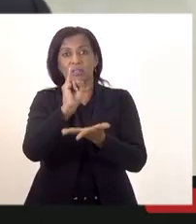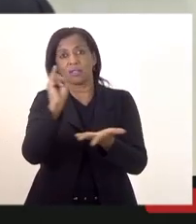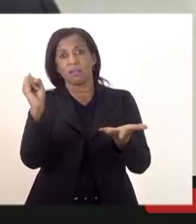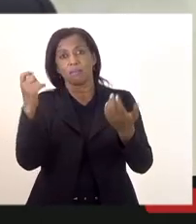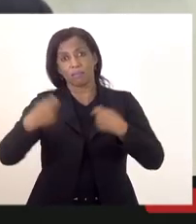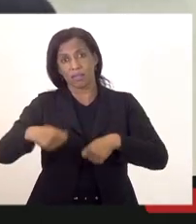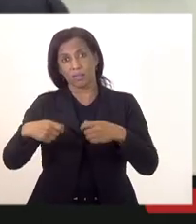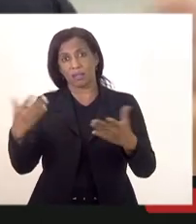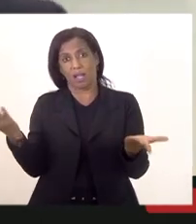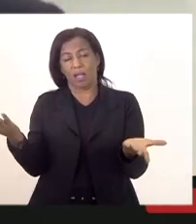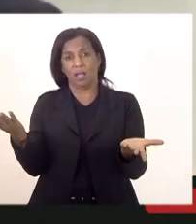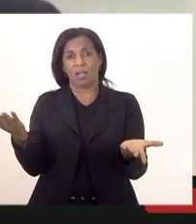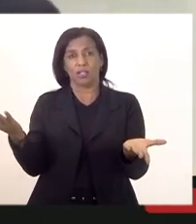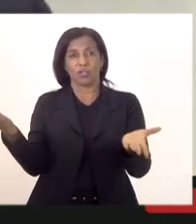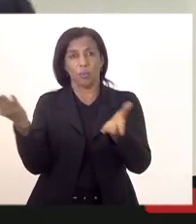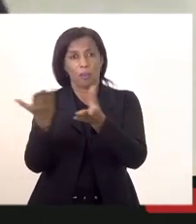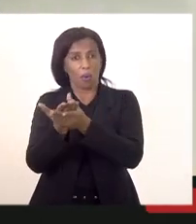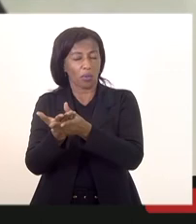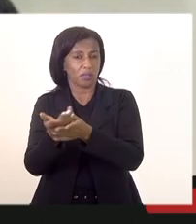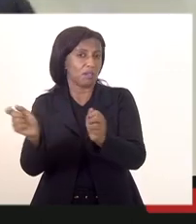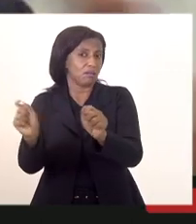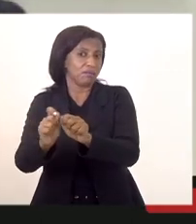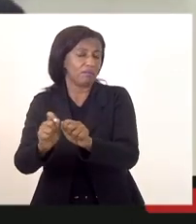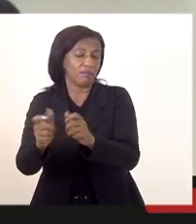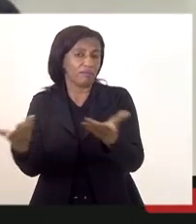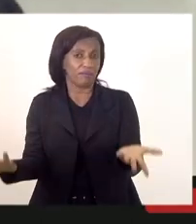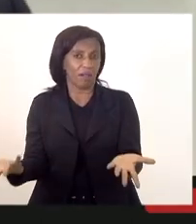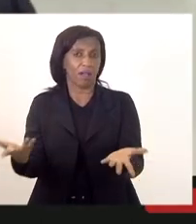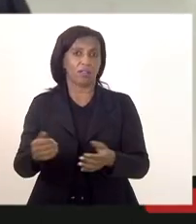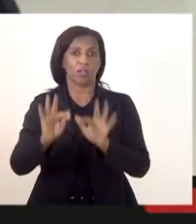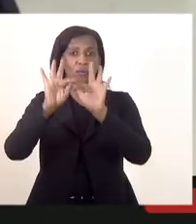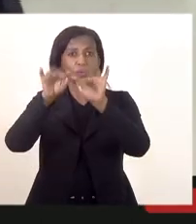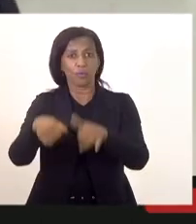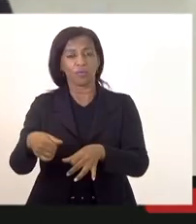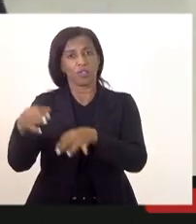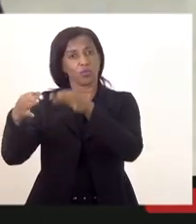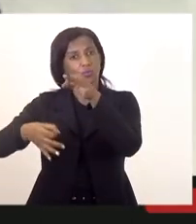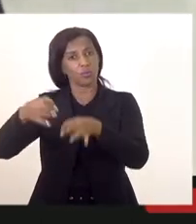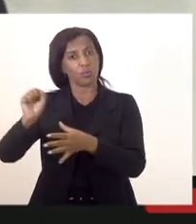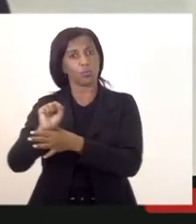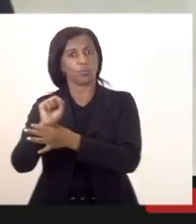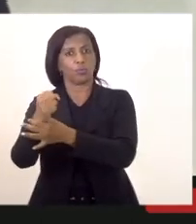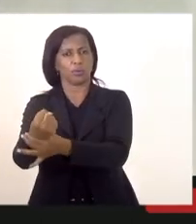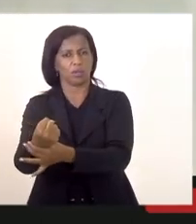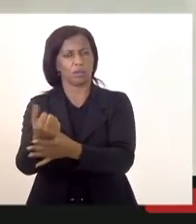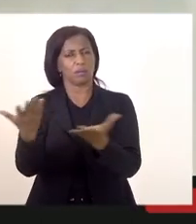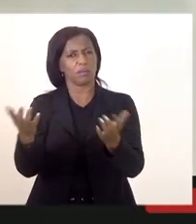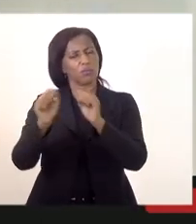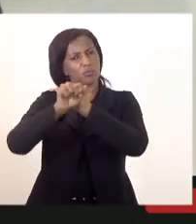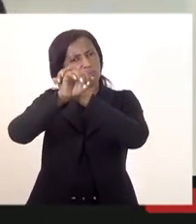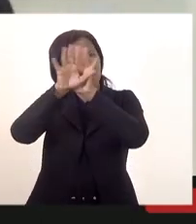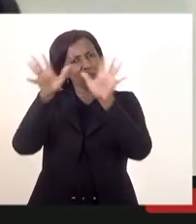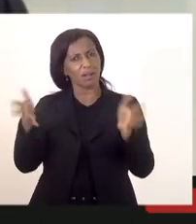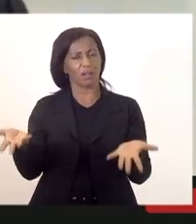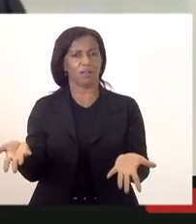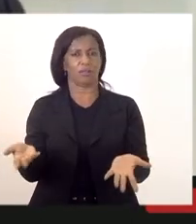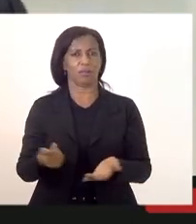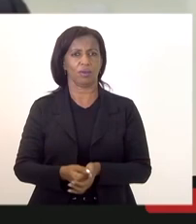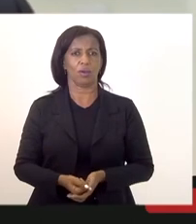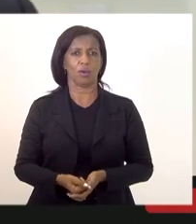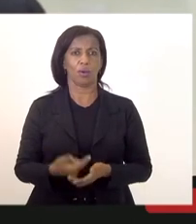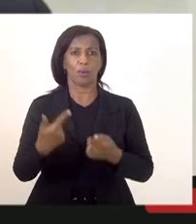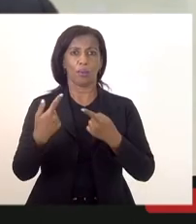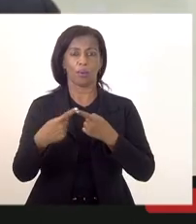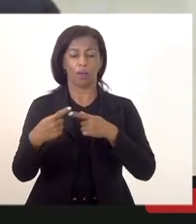específico republico aí a gente dá o fim jurídico com toda a segurança mas eu acho que está claro do que foi dito pela instituição que o caso dos